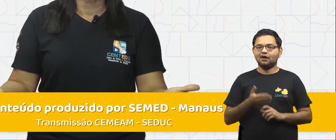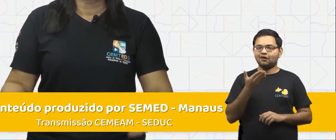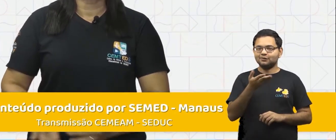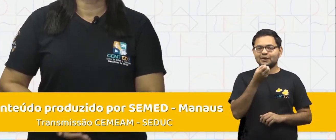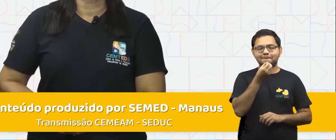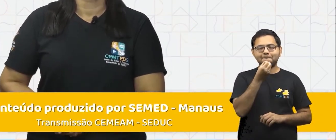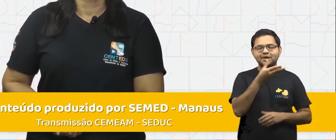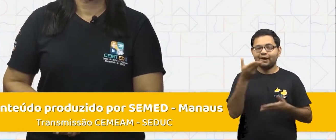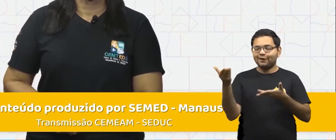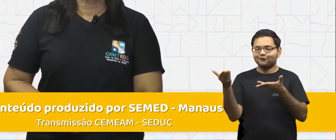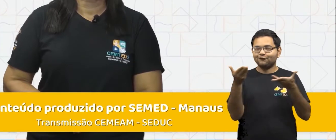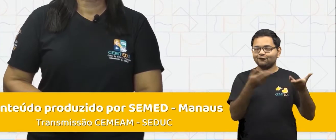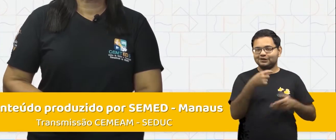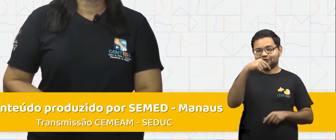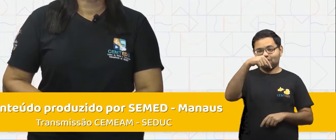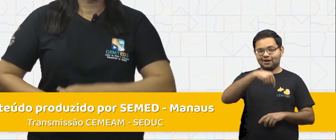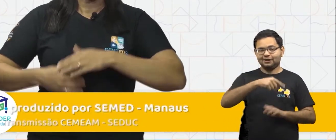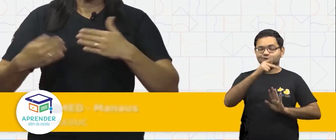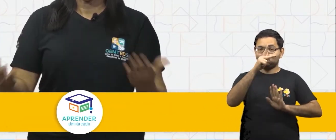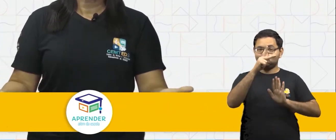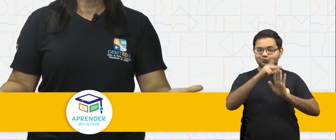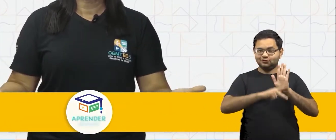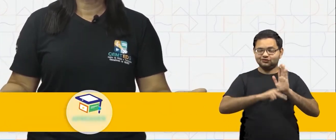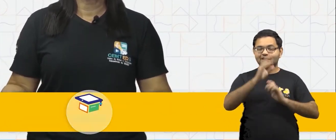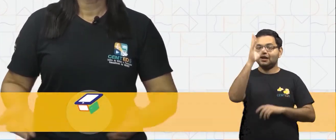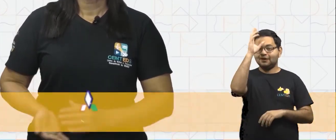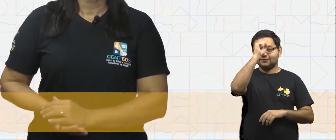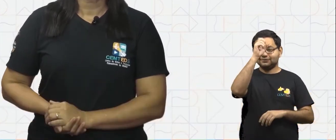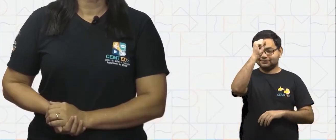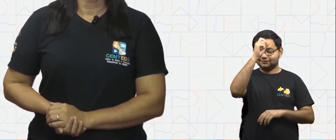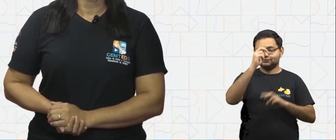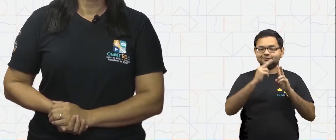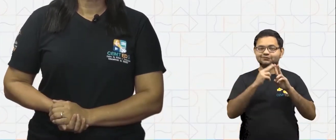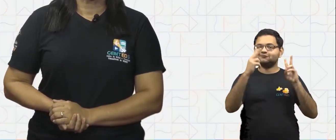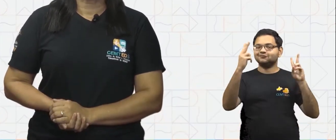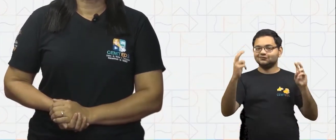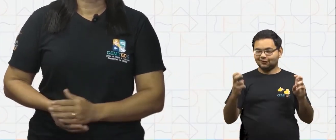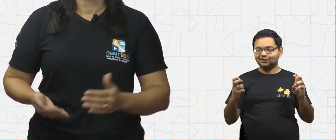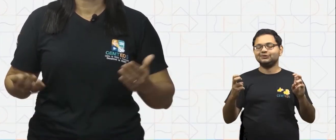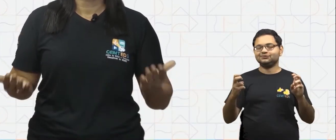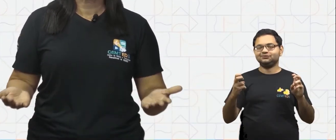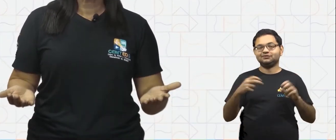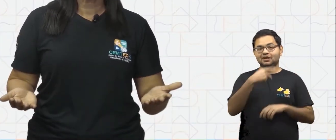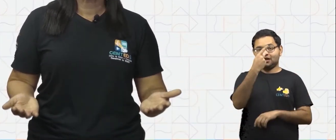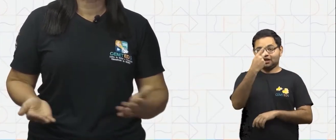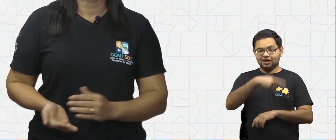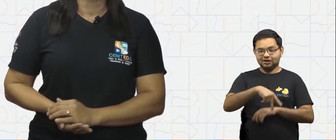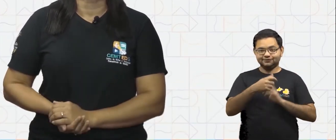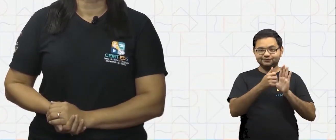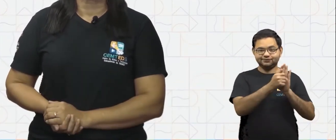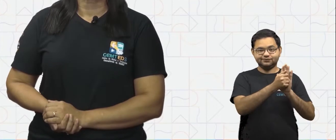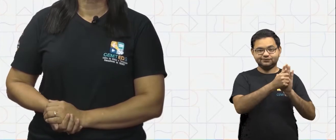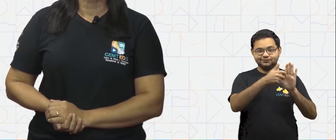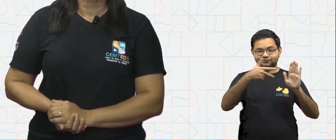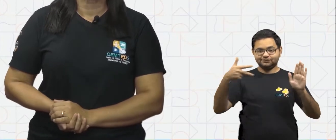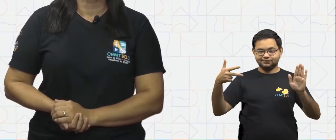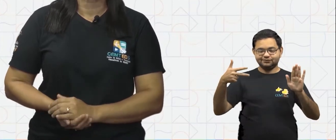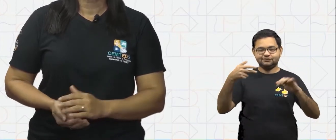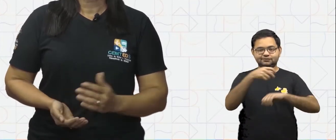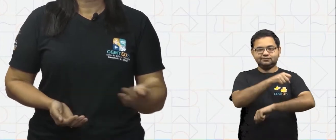muito bem-vindo ao projeto Aprender Além da Escola do Centro de Mídias e